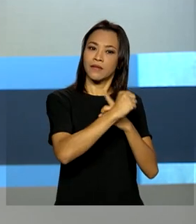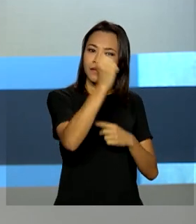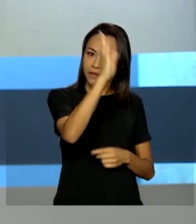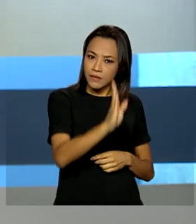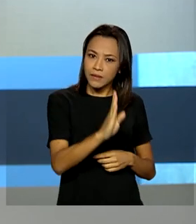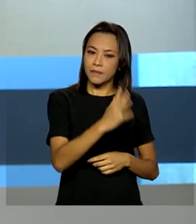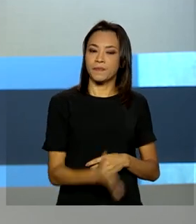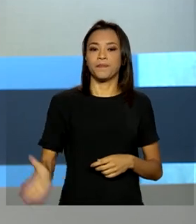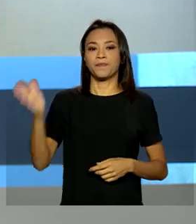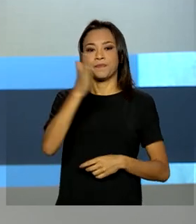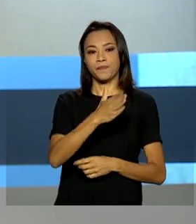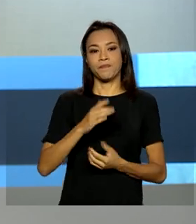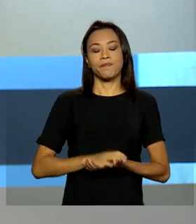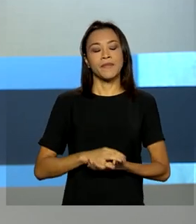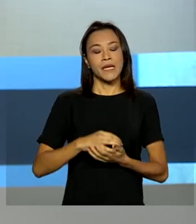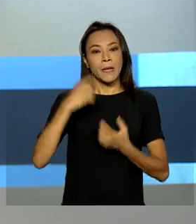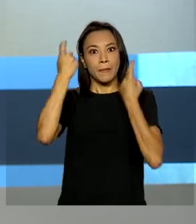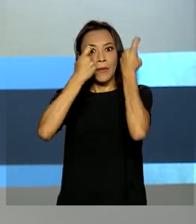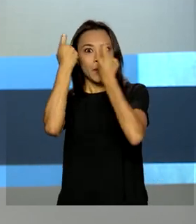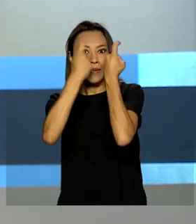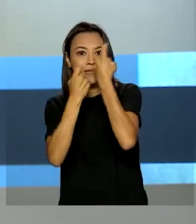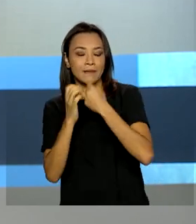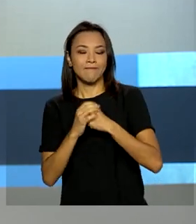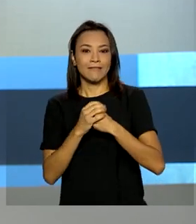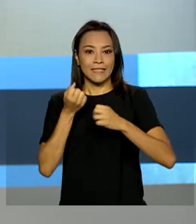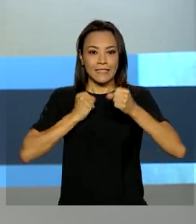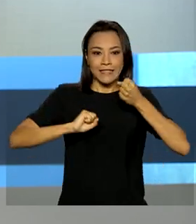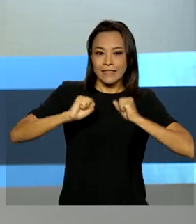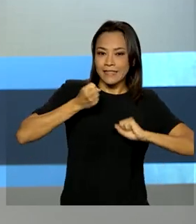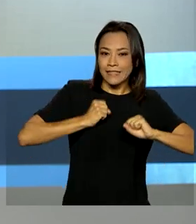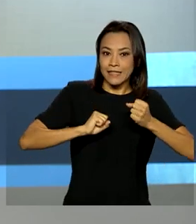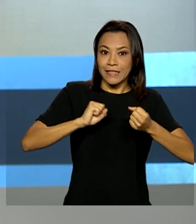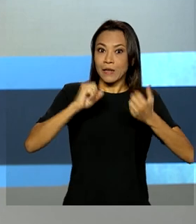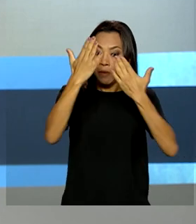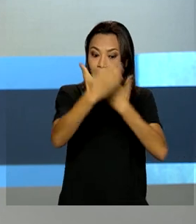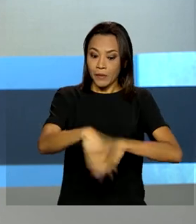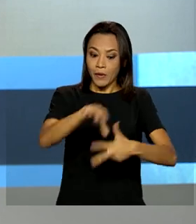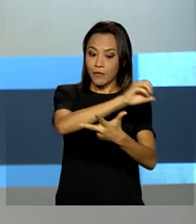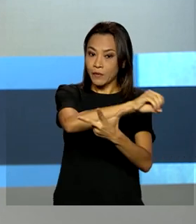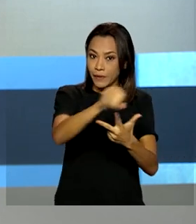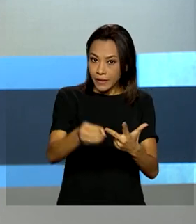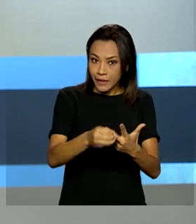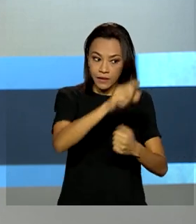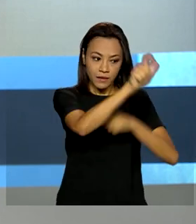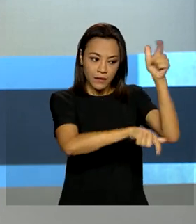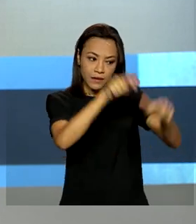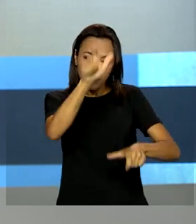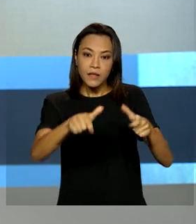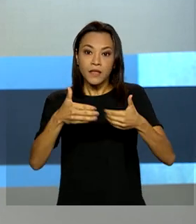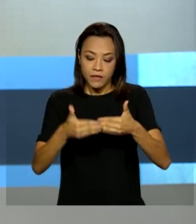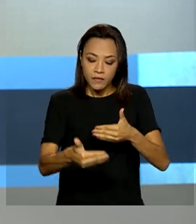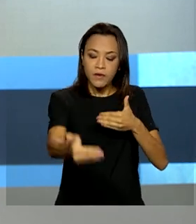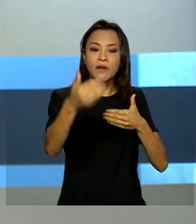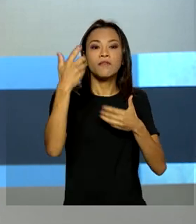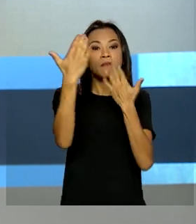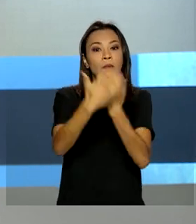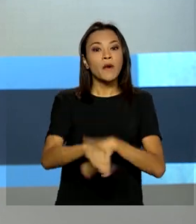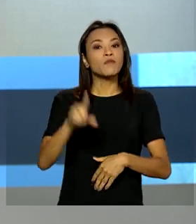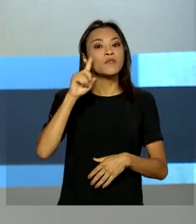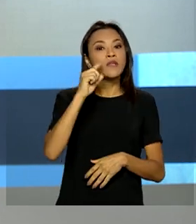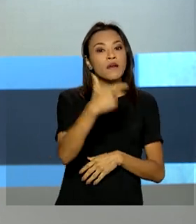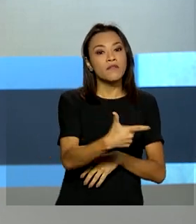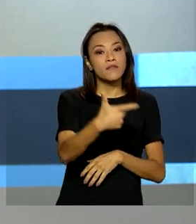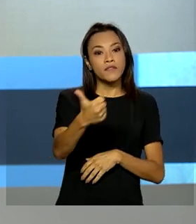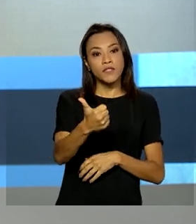Além das preocupações e ansiedade com a prova do Enem, os estudantes que vão fazer o exame em 21 e 28 de novembro